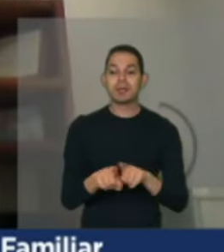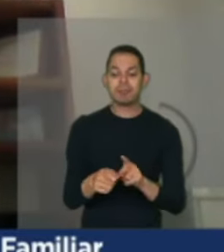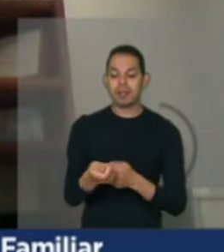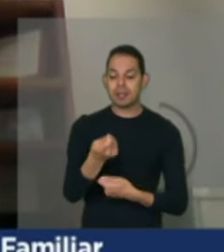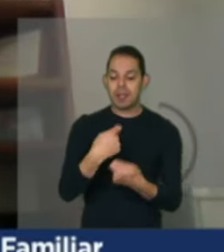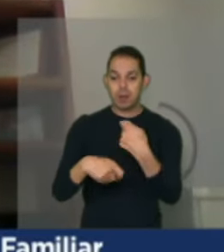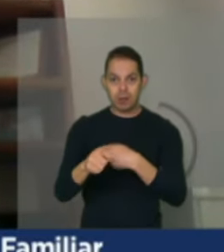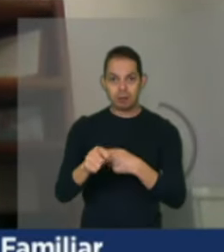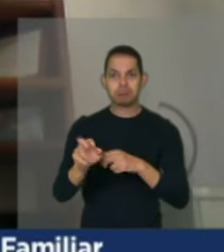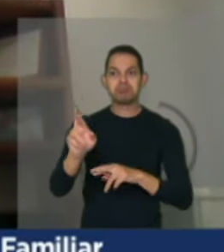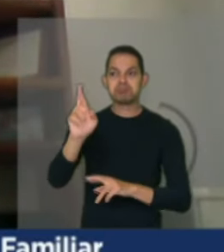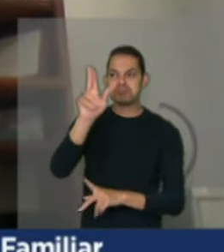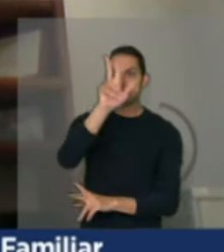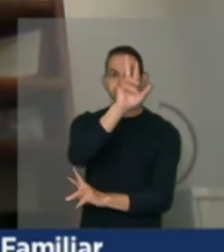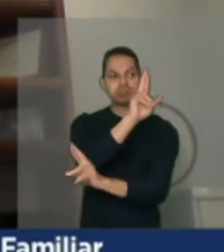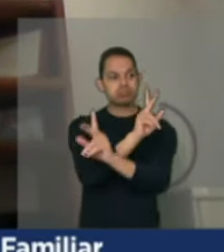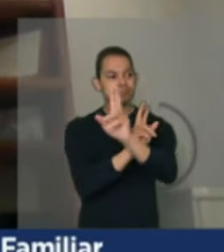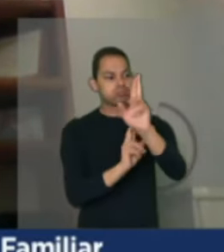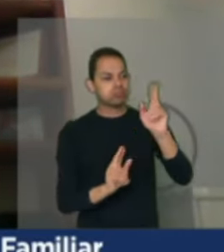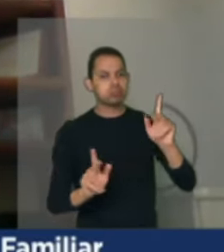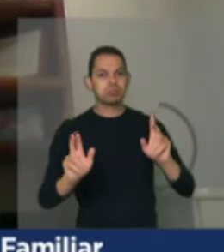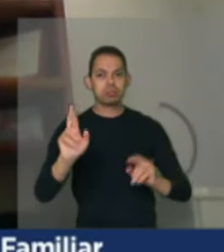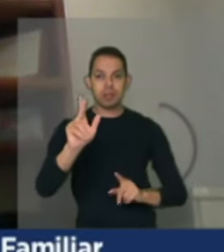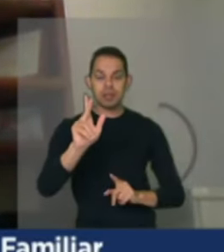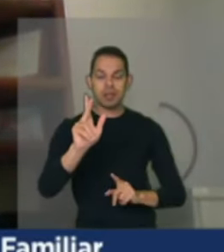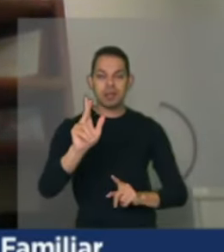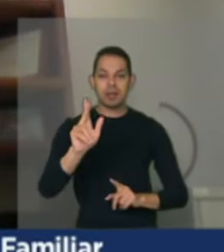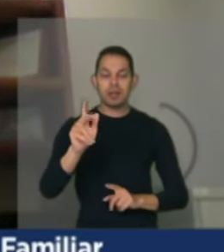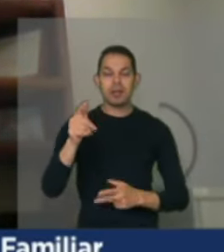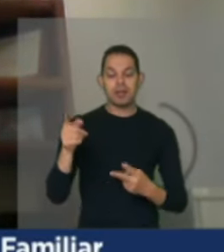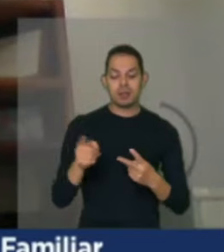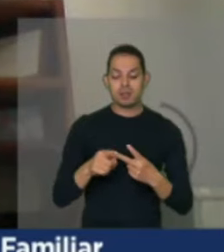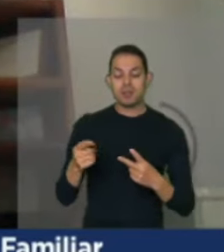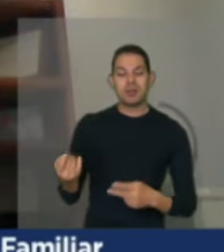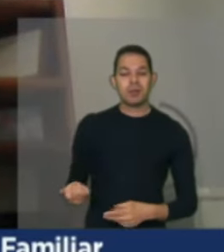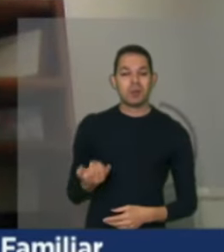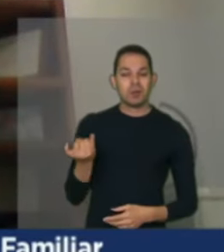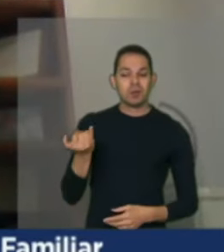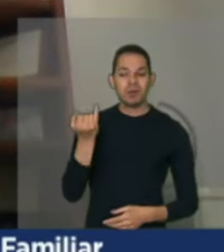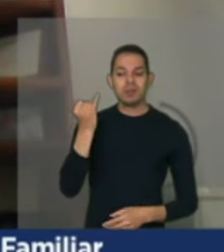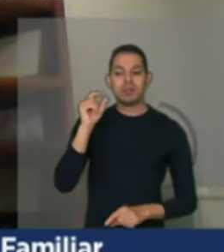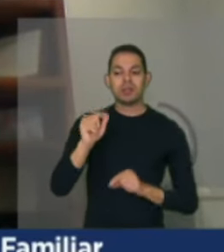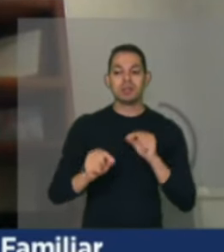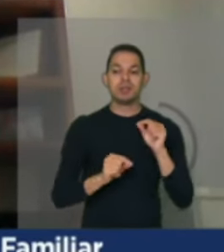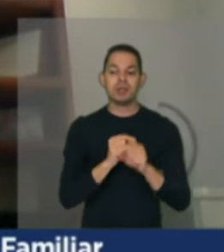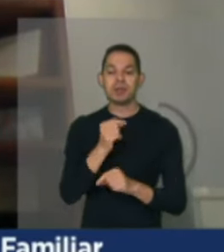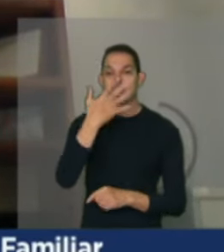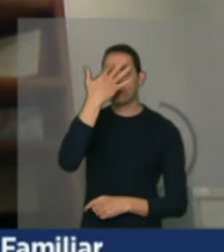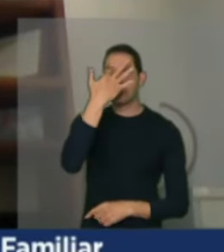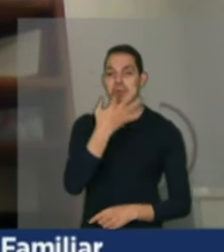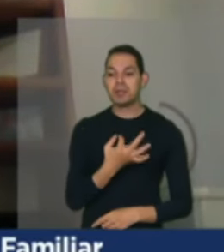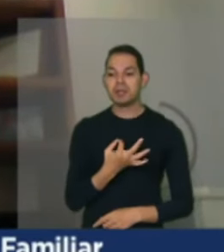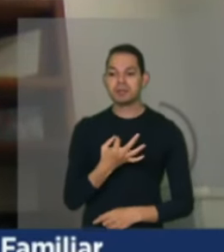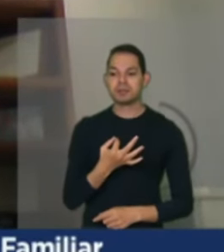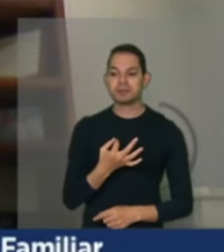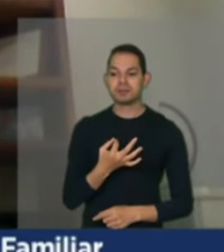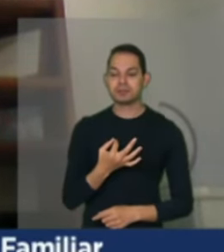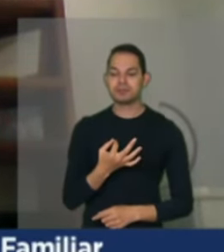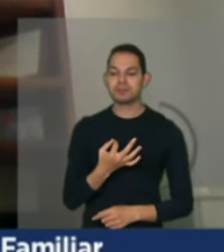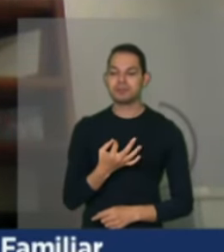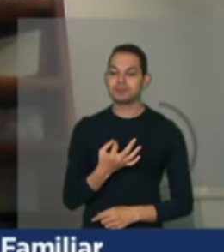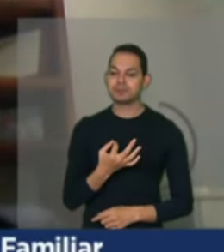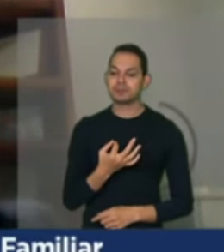econômicas. E aí, trazer um segundo elemento fundamental é justamente compreender exatamente as